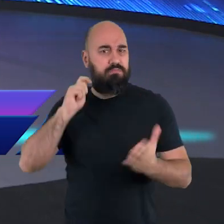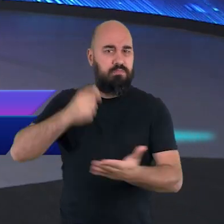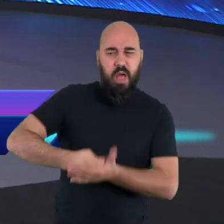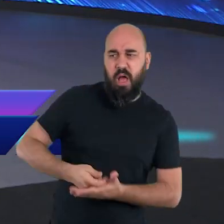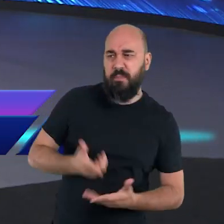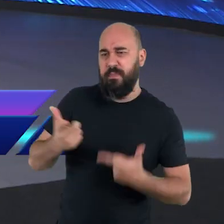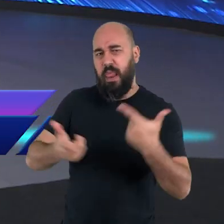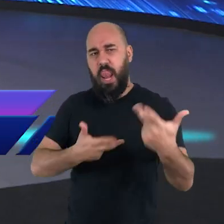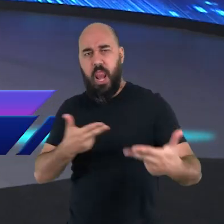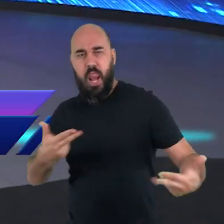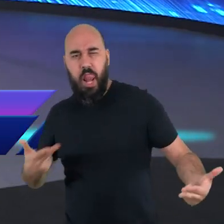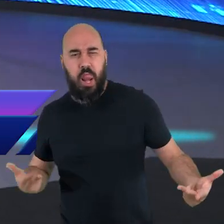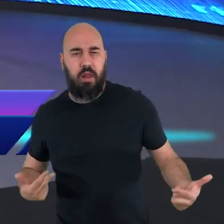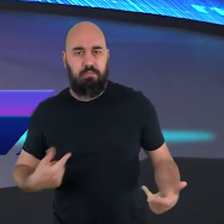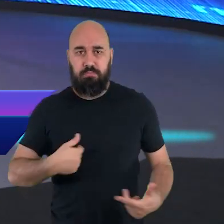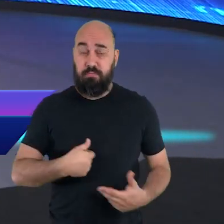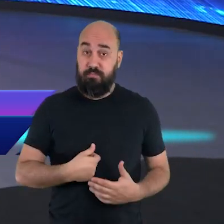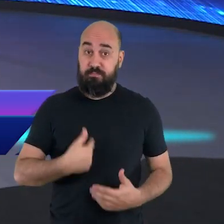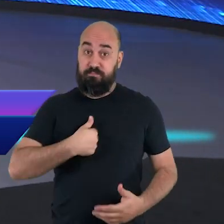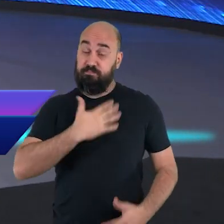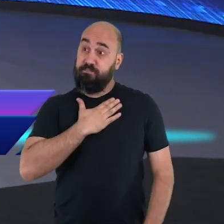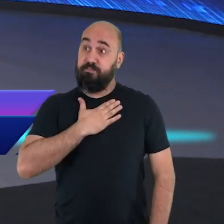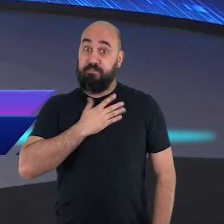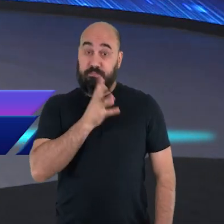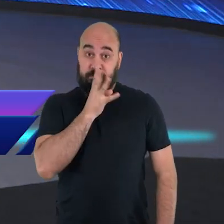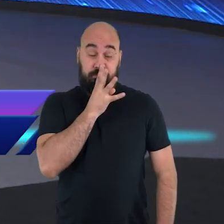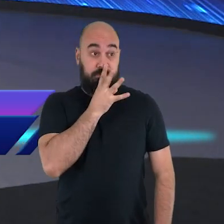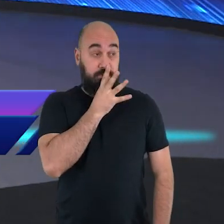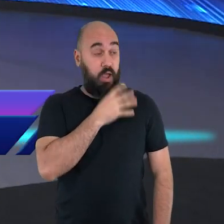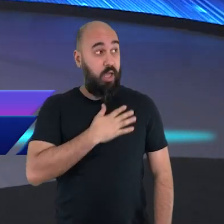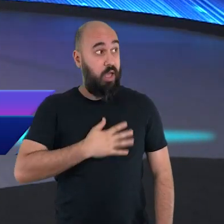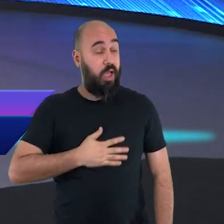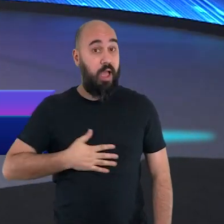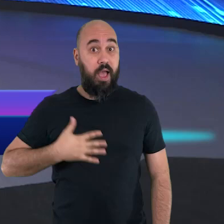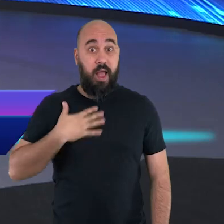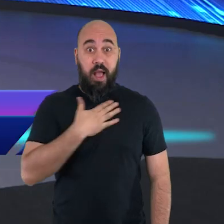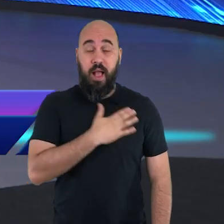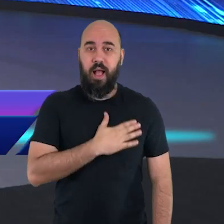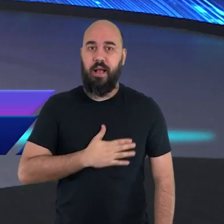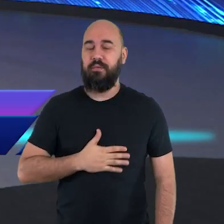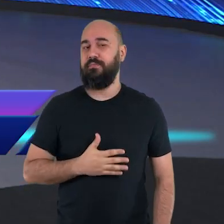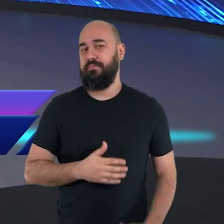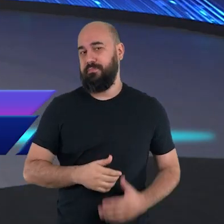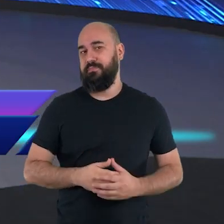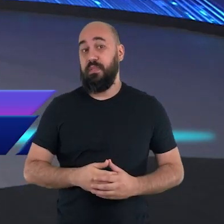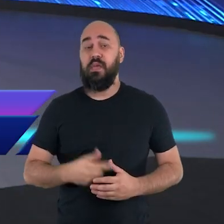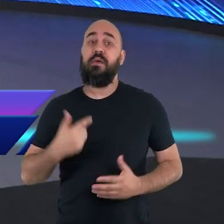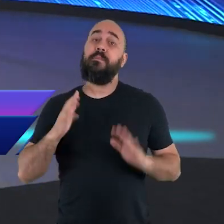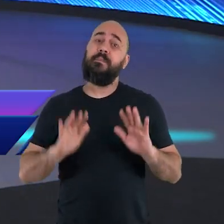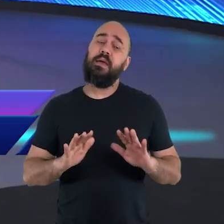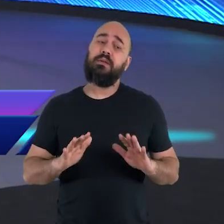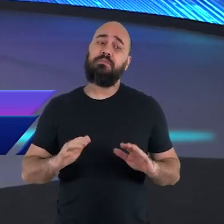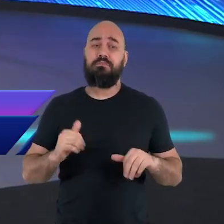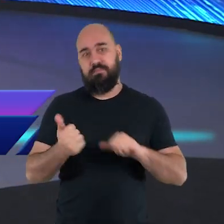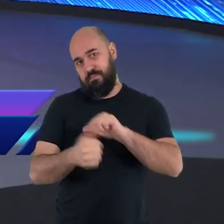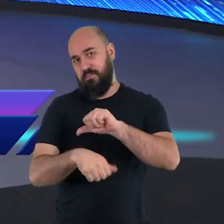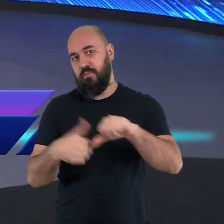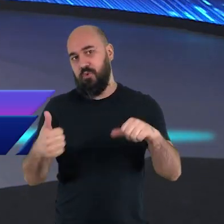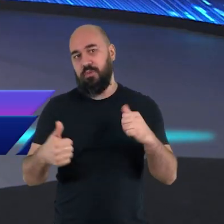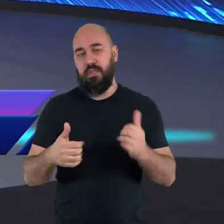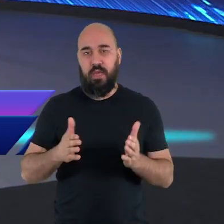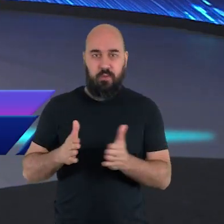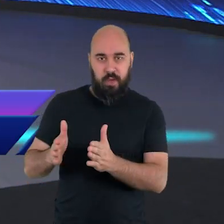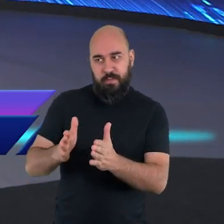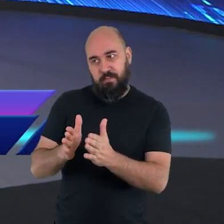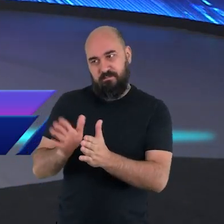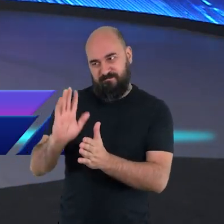juízo. Mas depois eu mudei a minha carreira, mudei o meu caminho, porque senti um chamado de Deus para